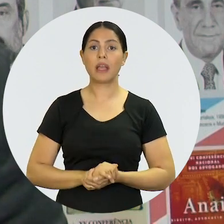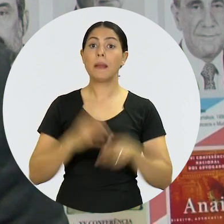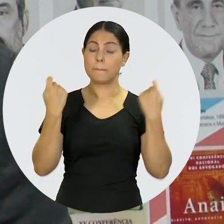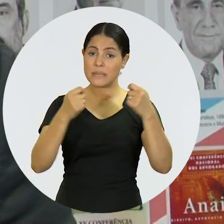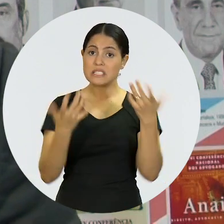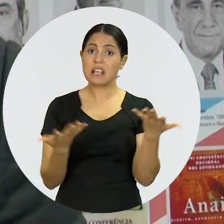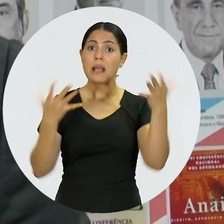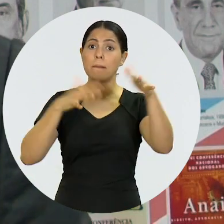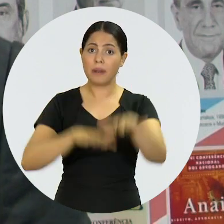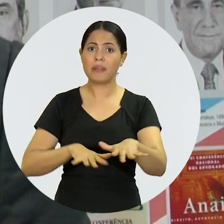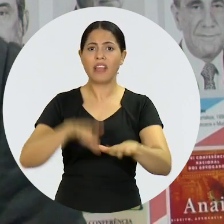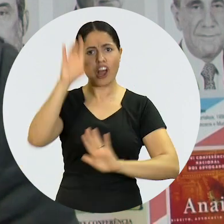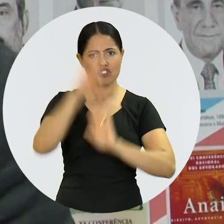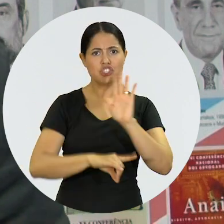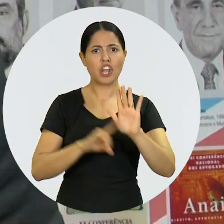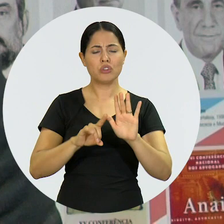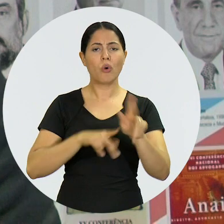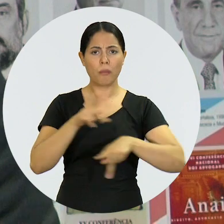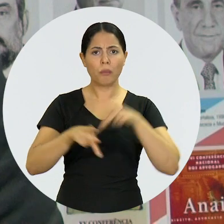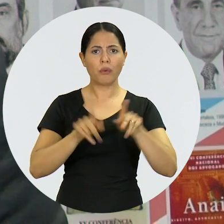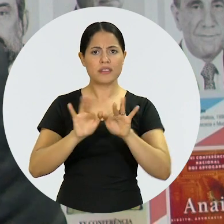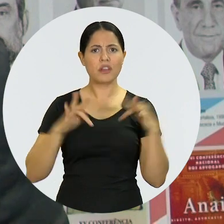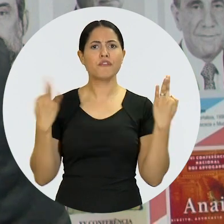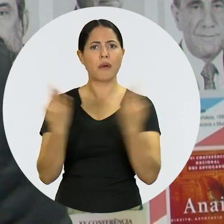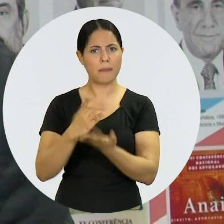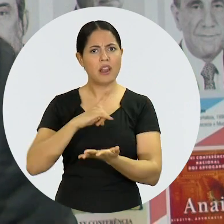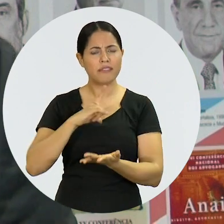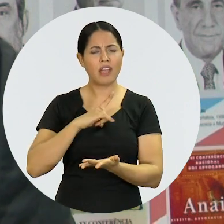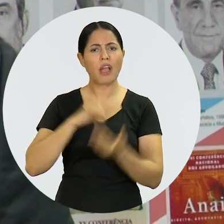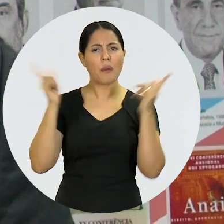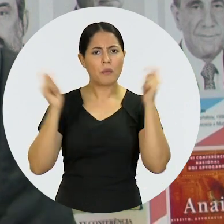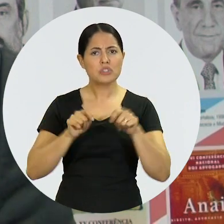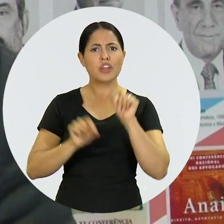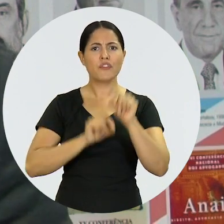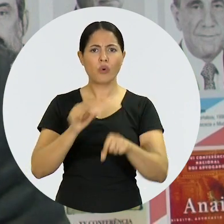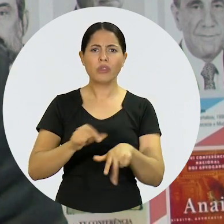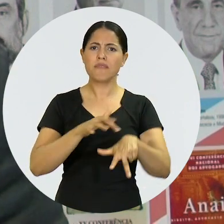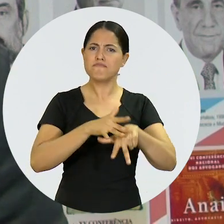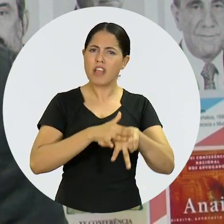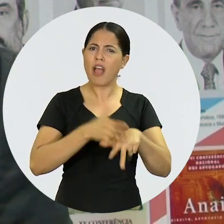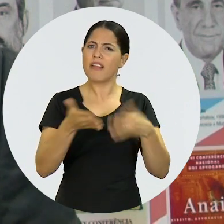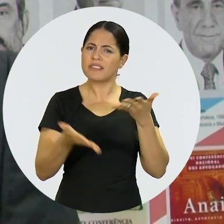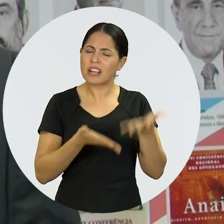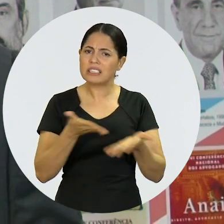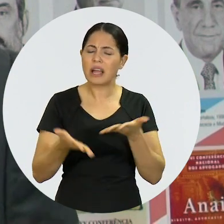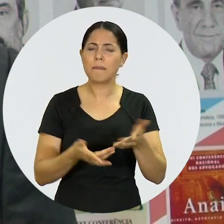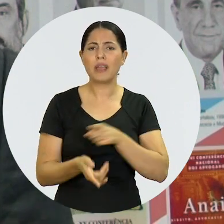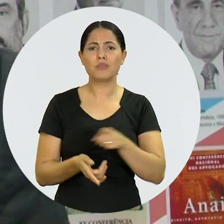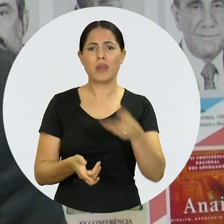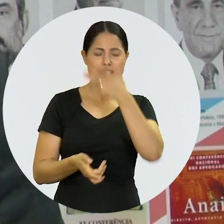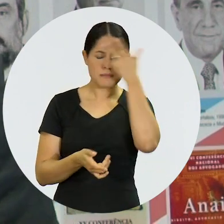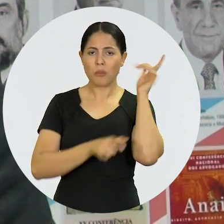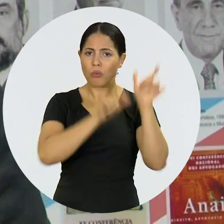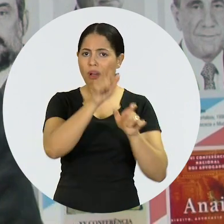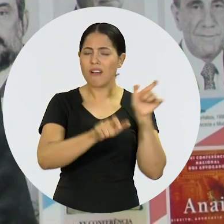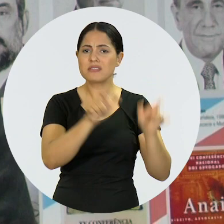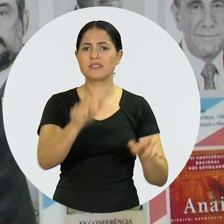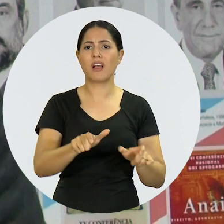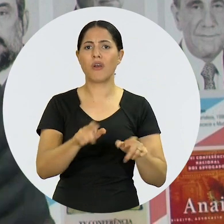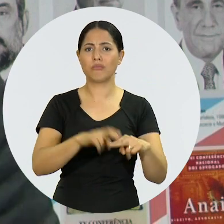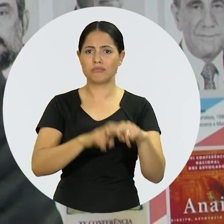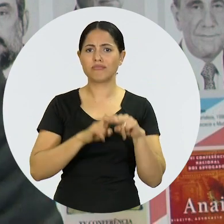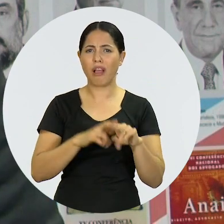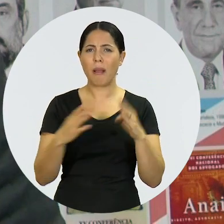o direito que essas famílias têm de buscar o mínimo para conferir a essas pessoas que